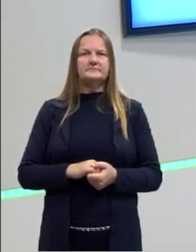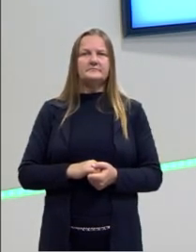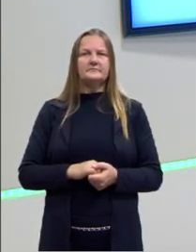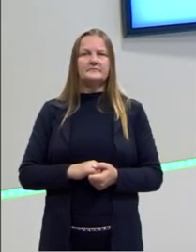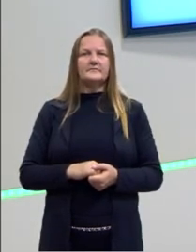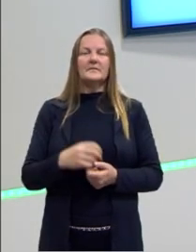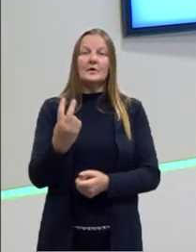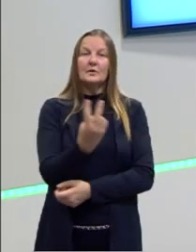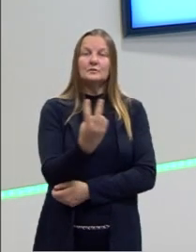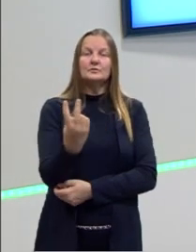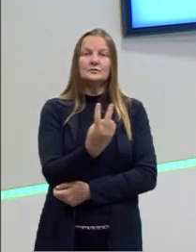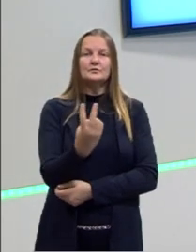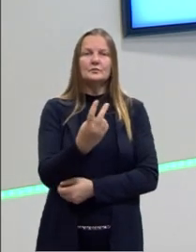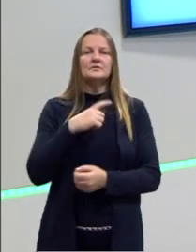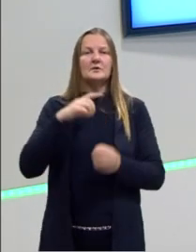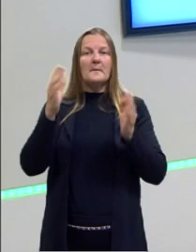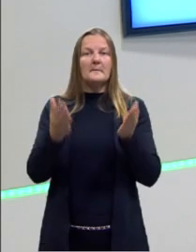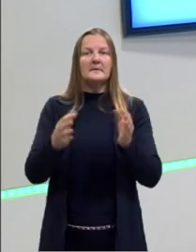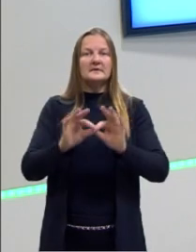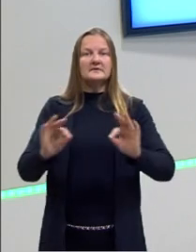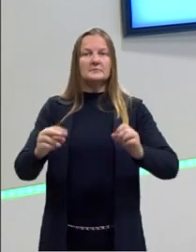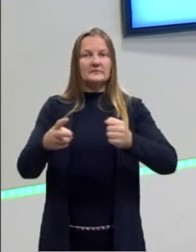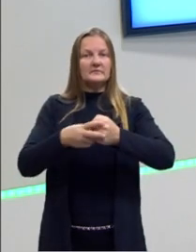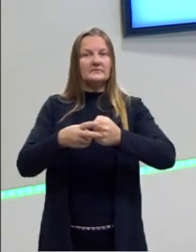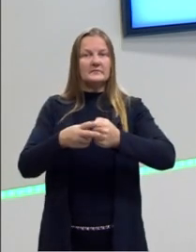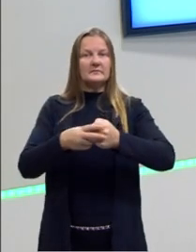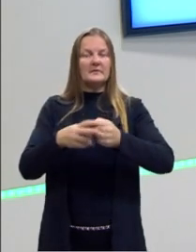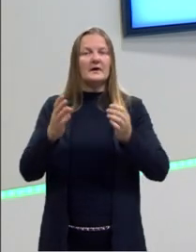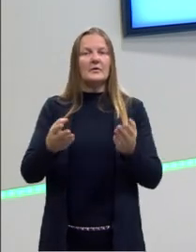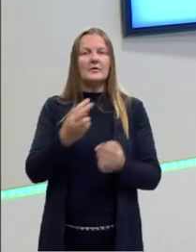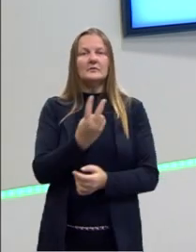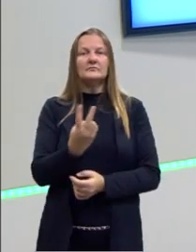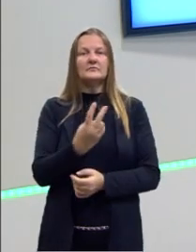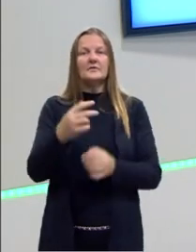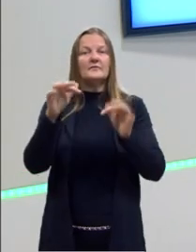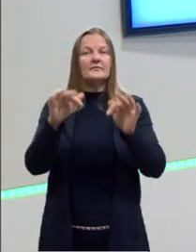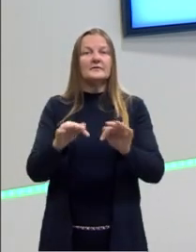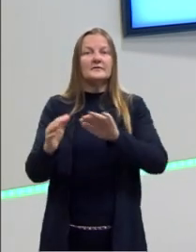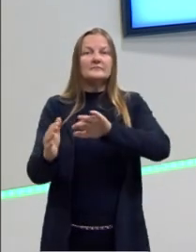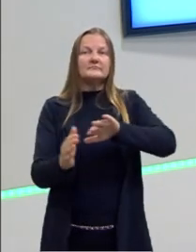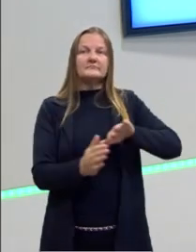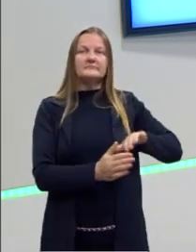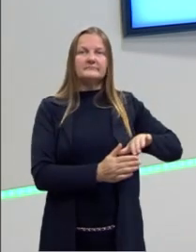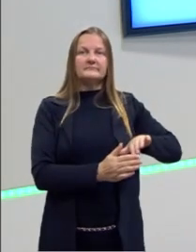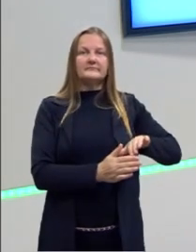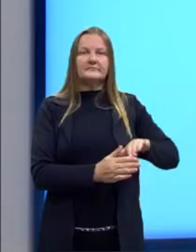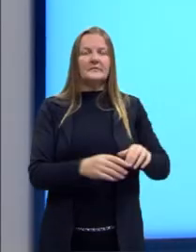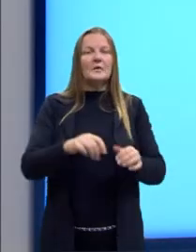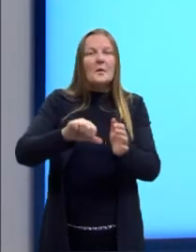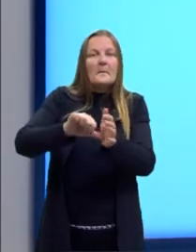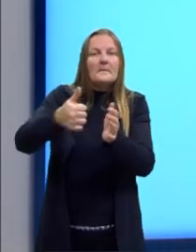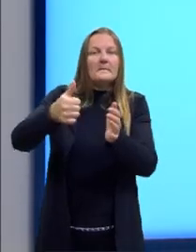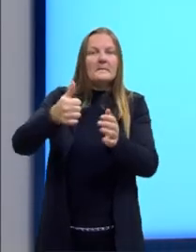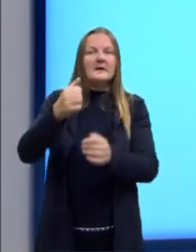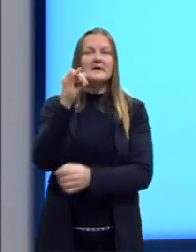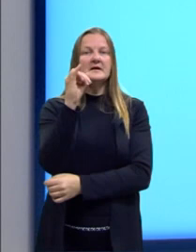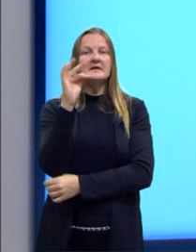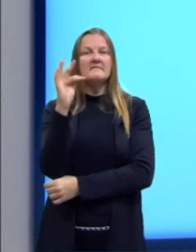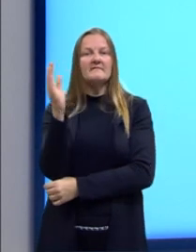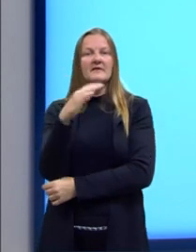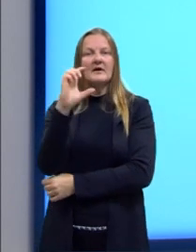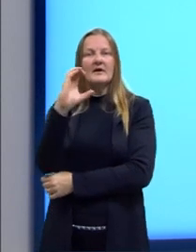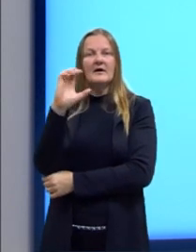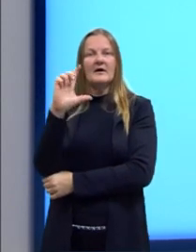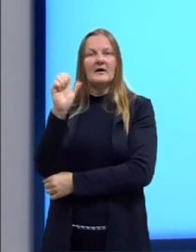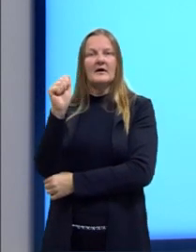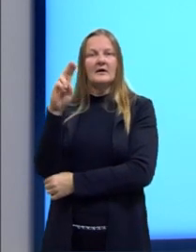duas com o presente simples. Agora, eu não tenho mais. Agora, a minha if clause, ela